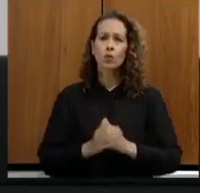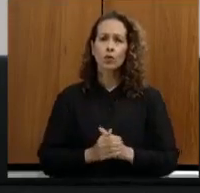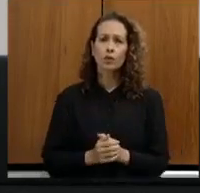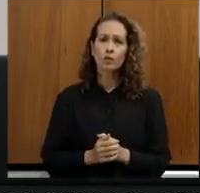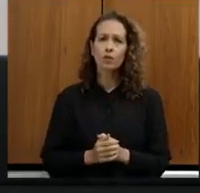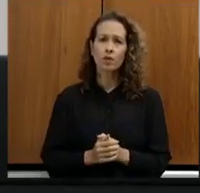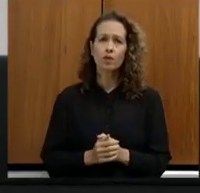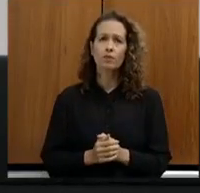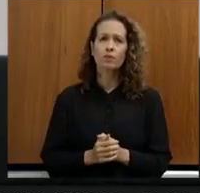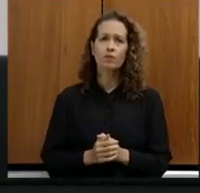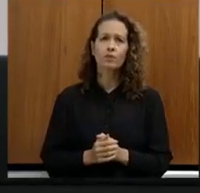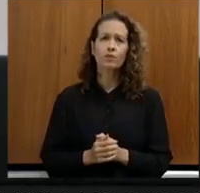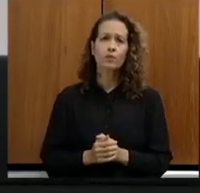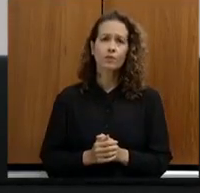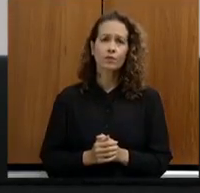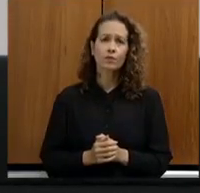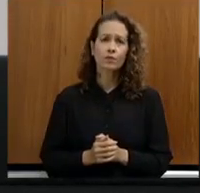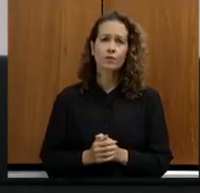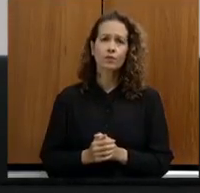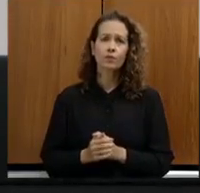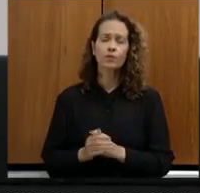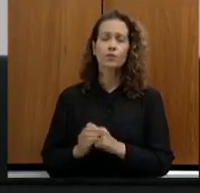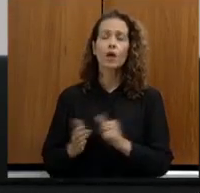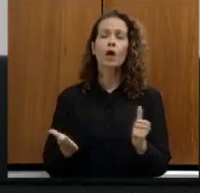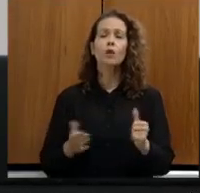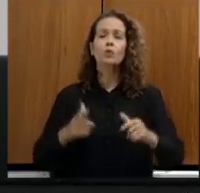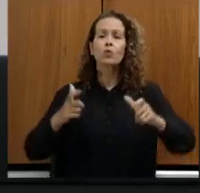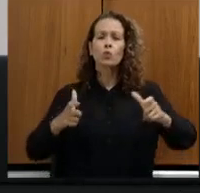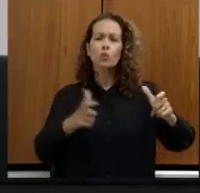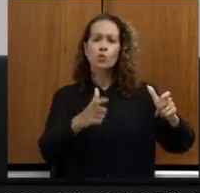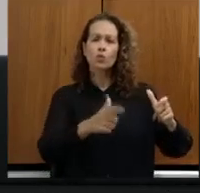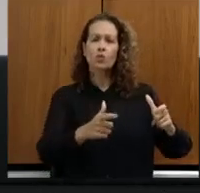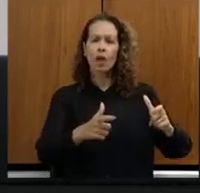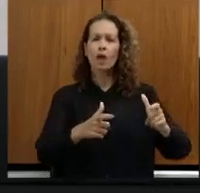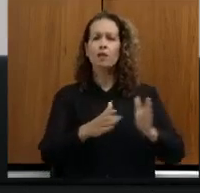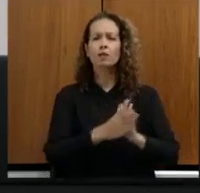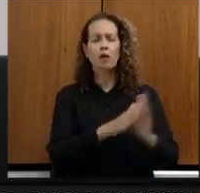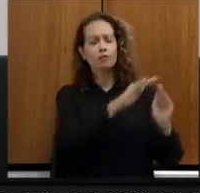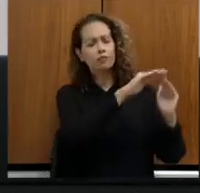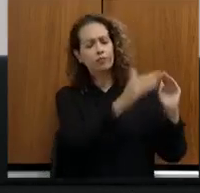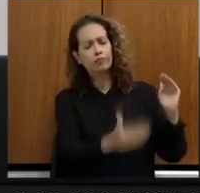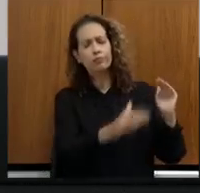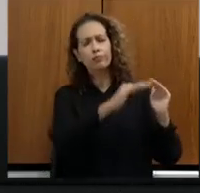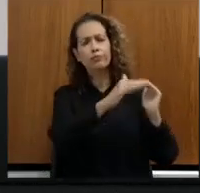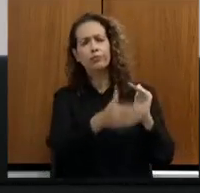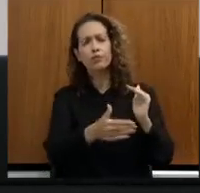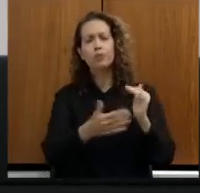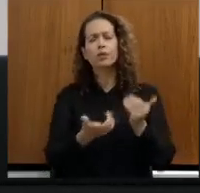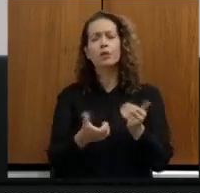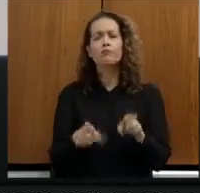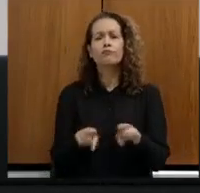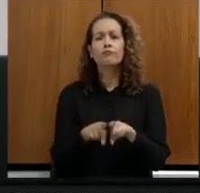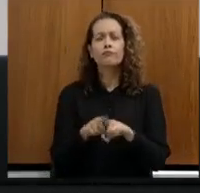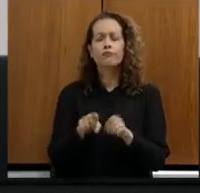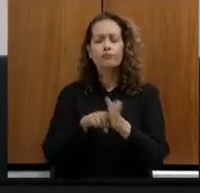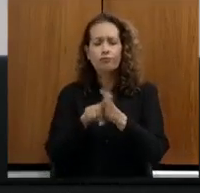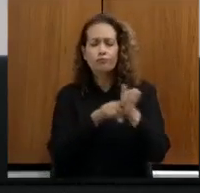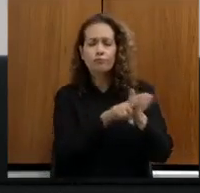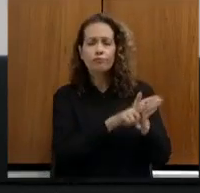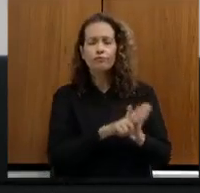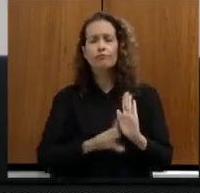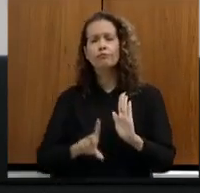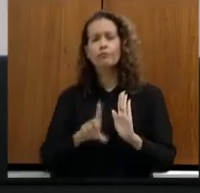mais agilidade nos processos de descaracterização das barrais e contenção de rejeitos ou resíduos alteados pelo método da montante nos termos da Lei 23